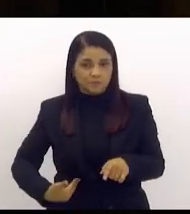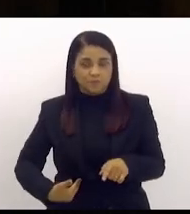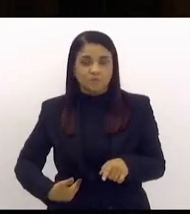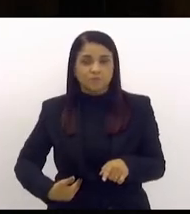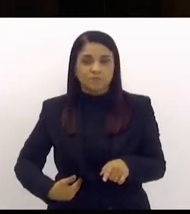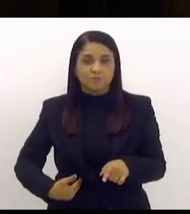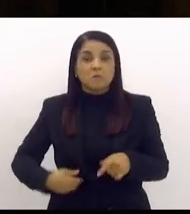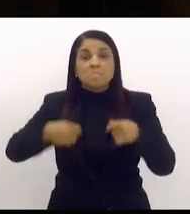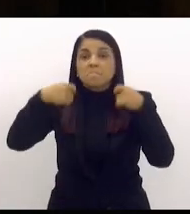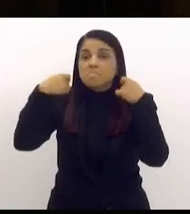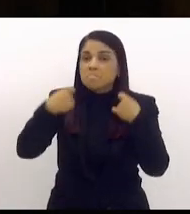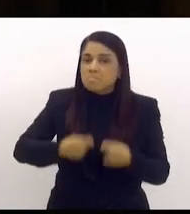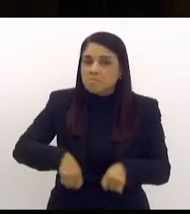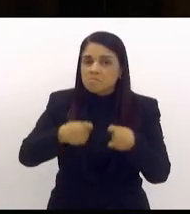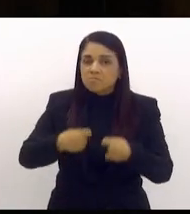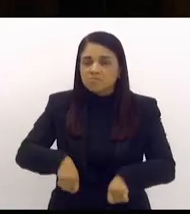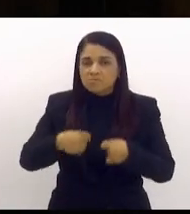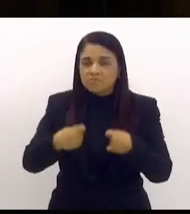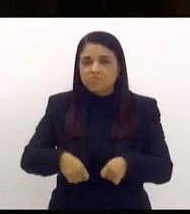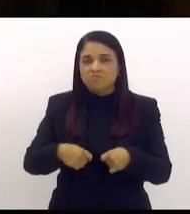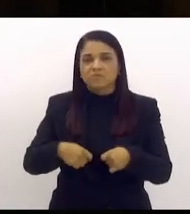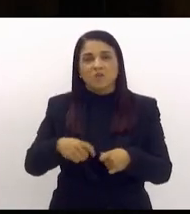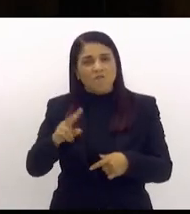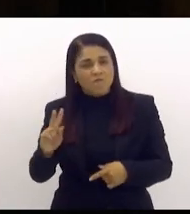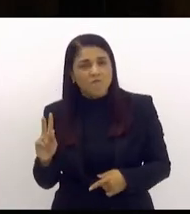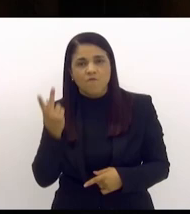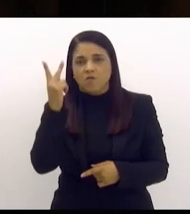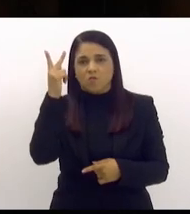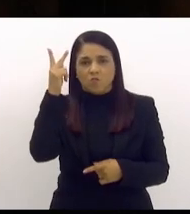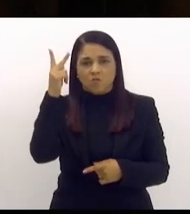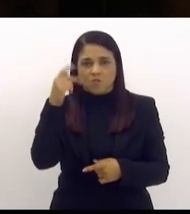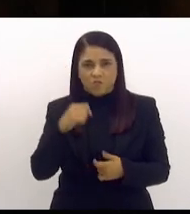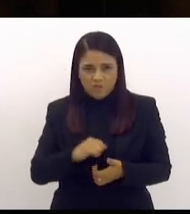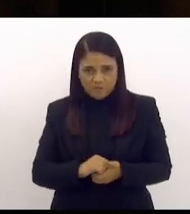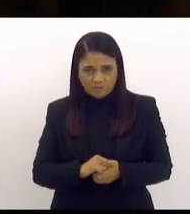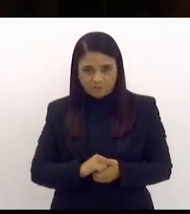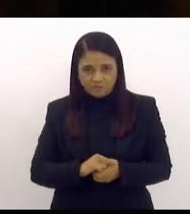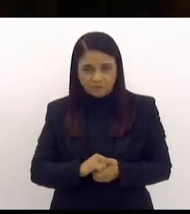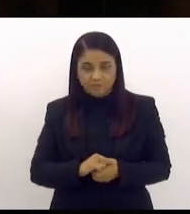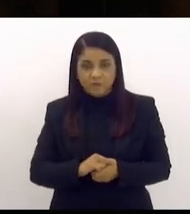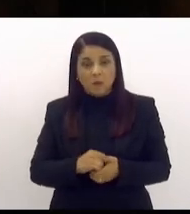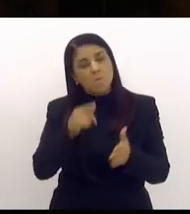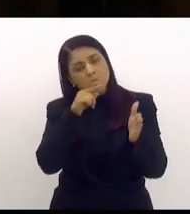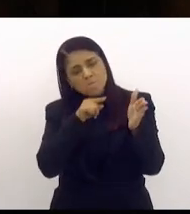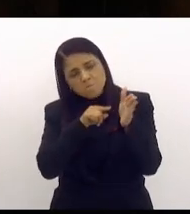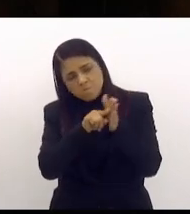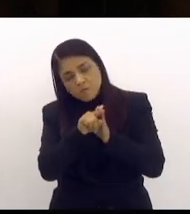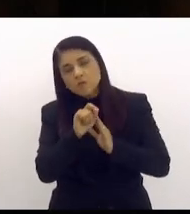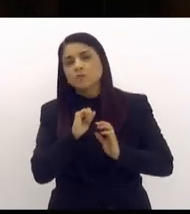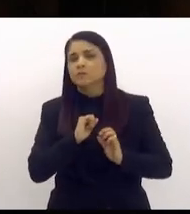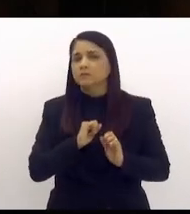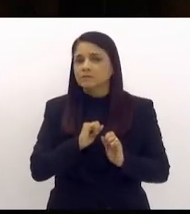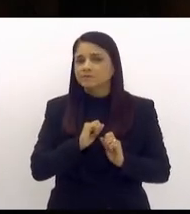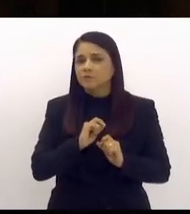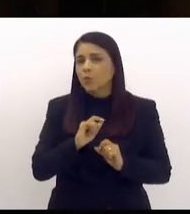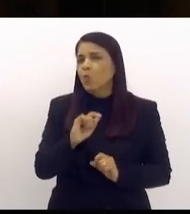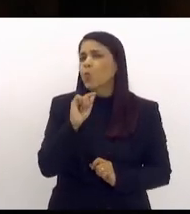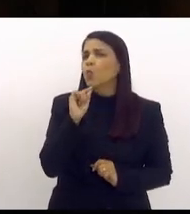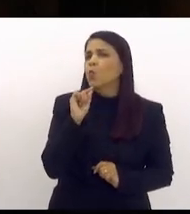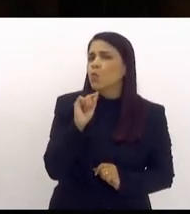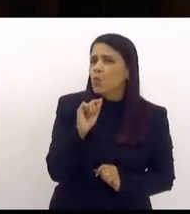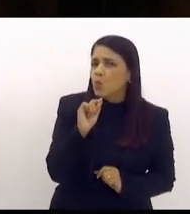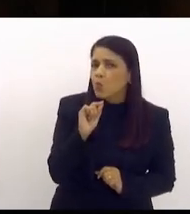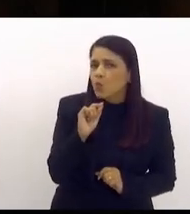eles precisam de ser melhor valorizados e faço aqui uma pergunta o que seria